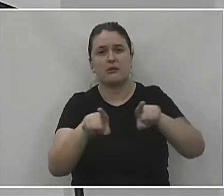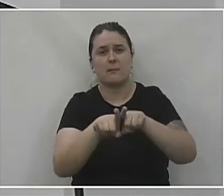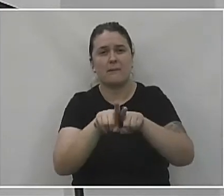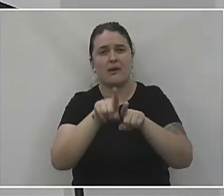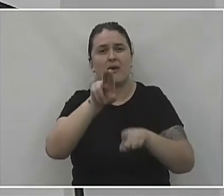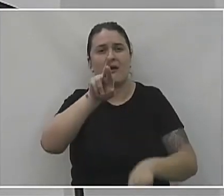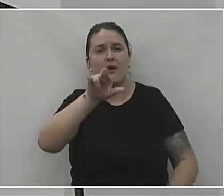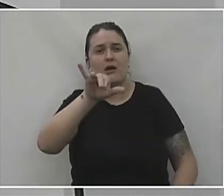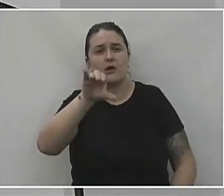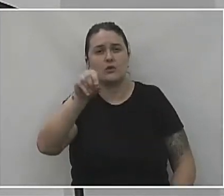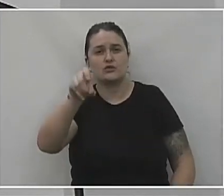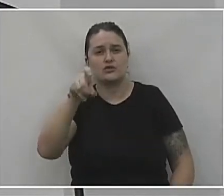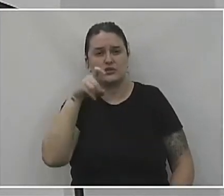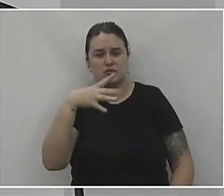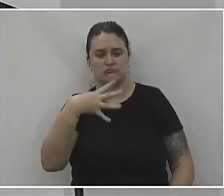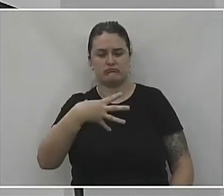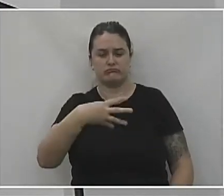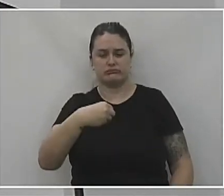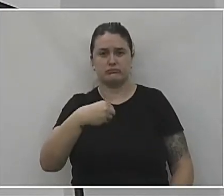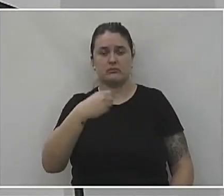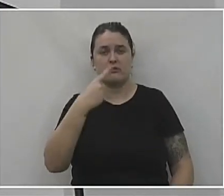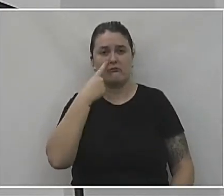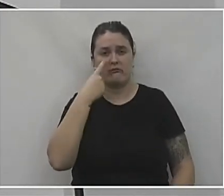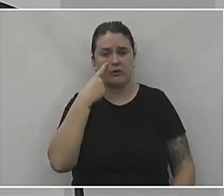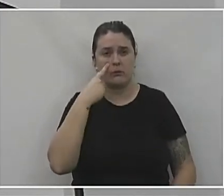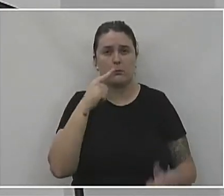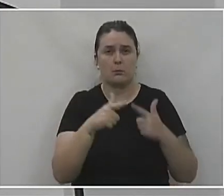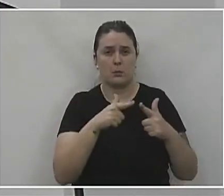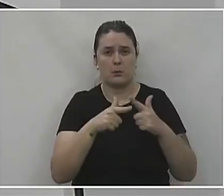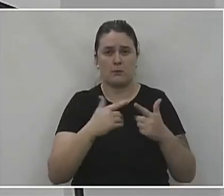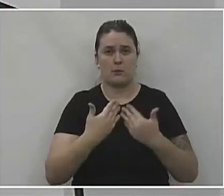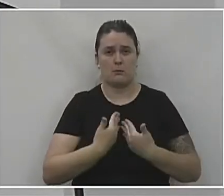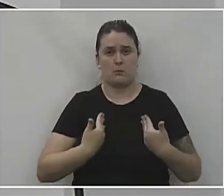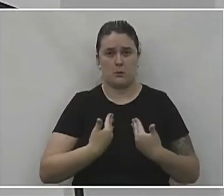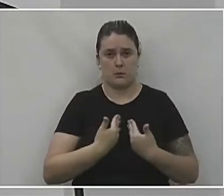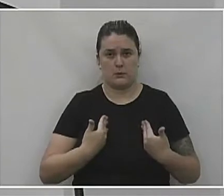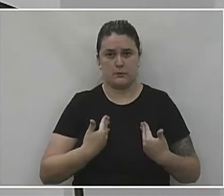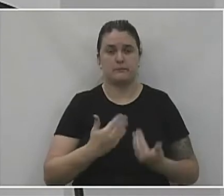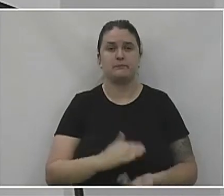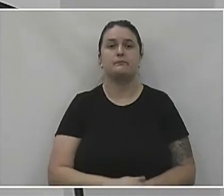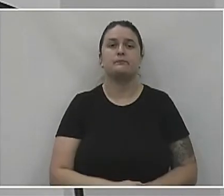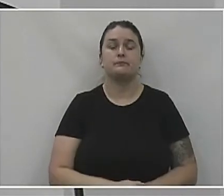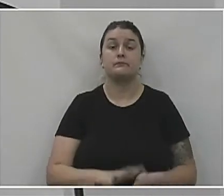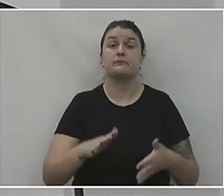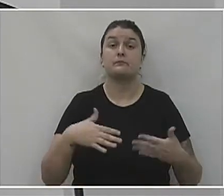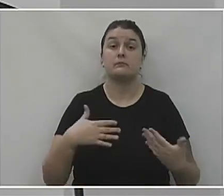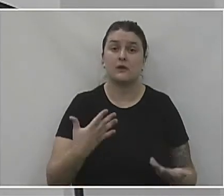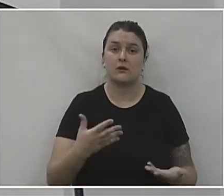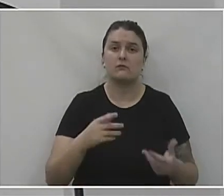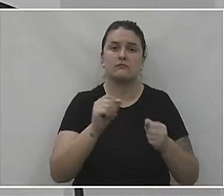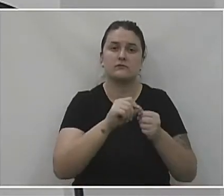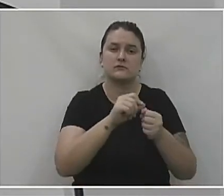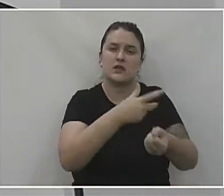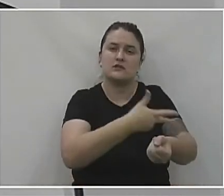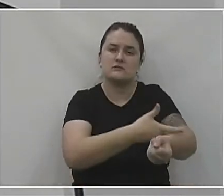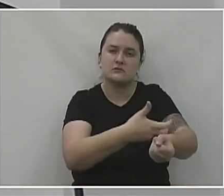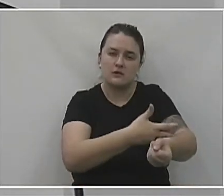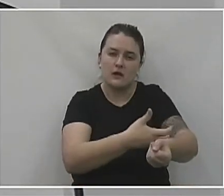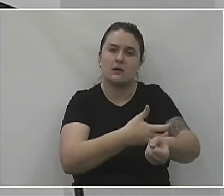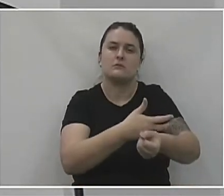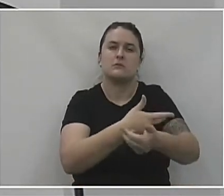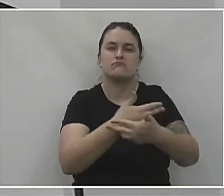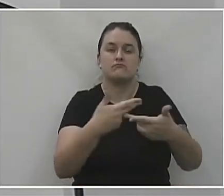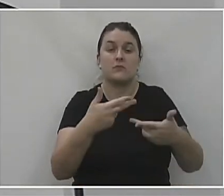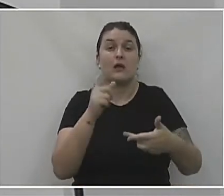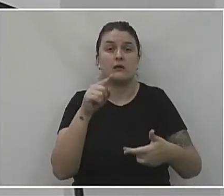diagnosticar com mais facilidade e mais rapidamente, né? O problema no paciente. Essa questão aqui dos exames também é muito